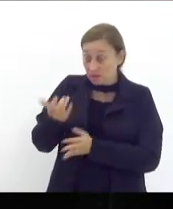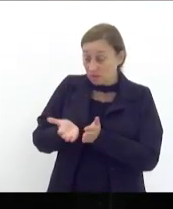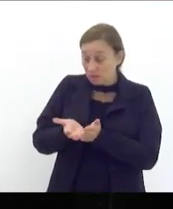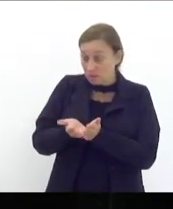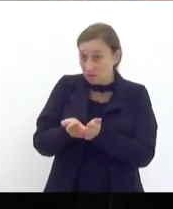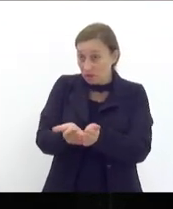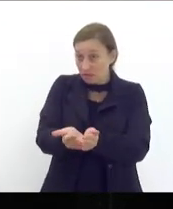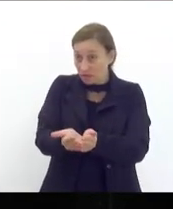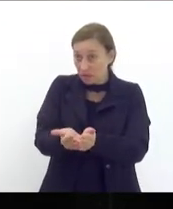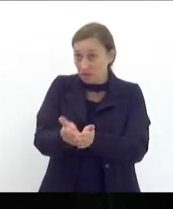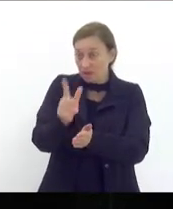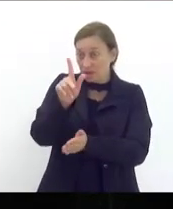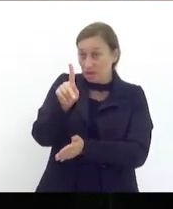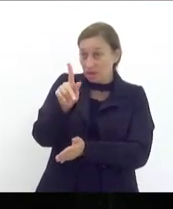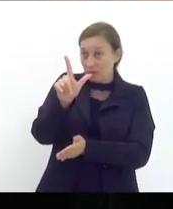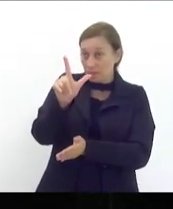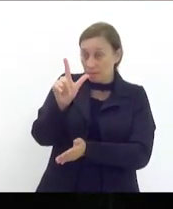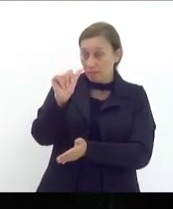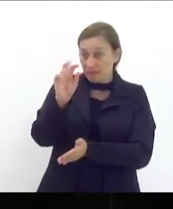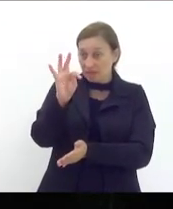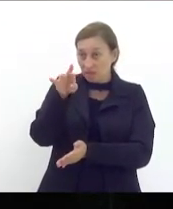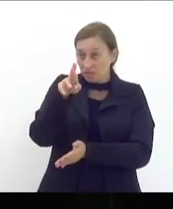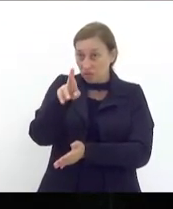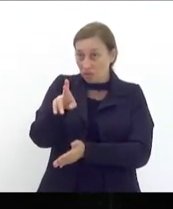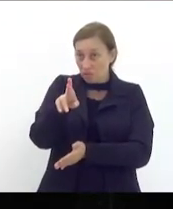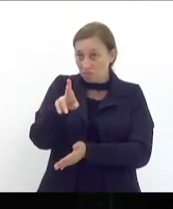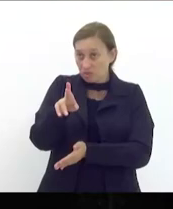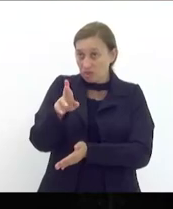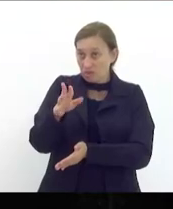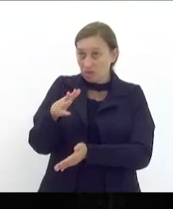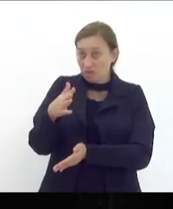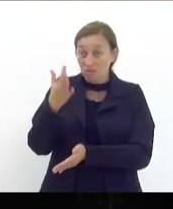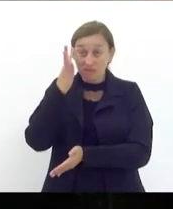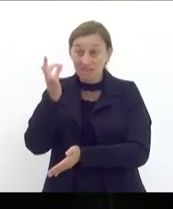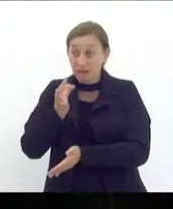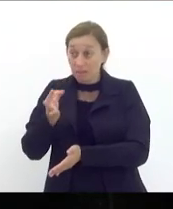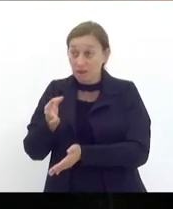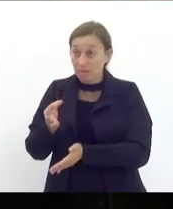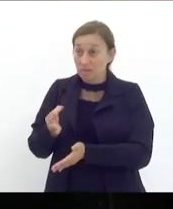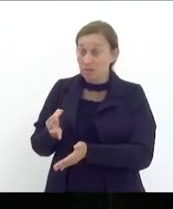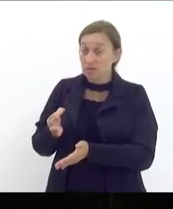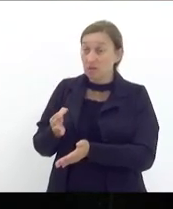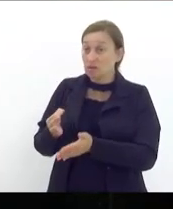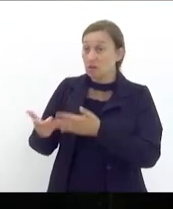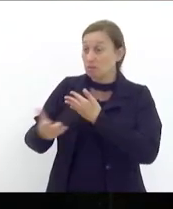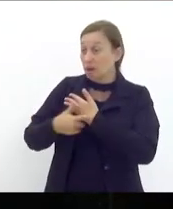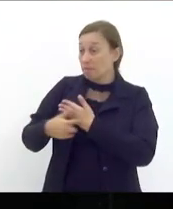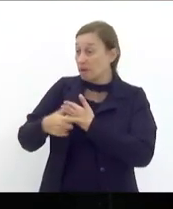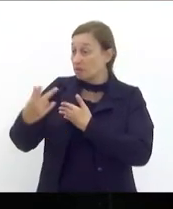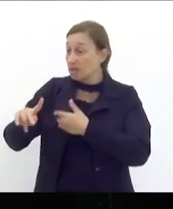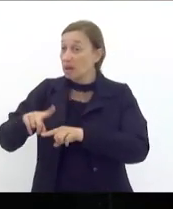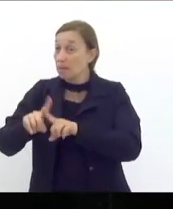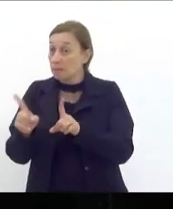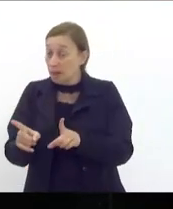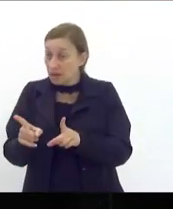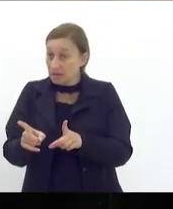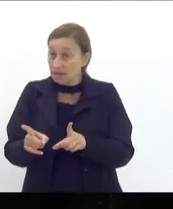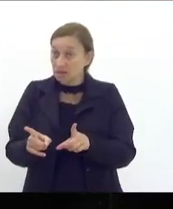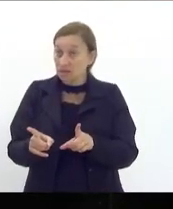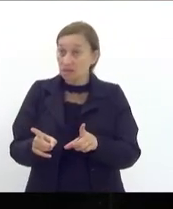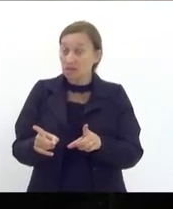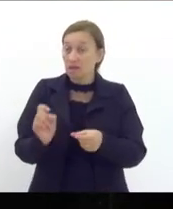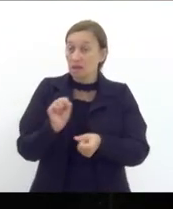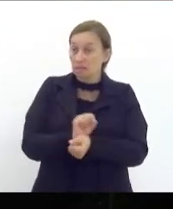plataformas e outros insumos mas quando descomissionadas elas passam efetivamente